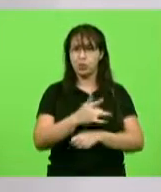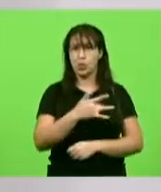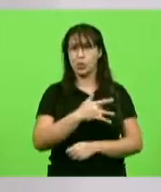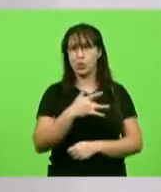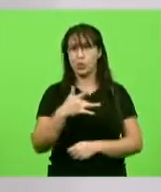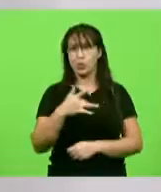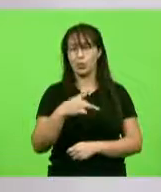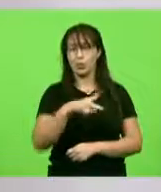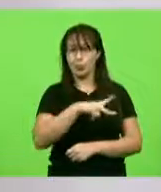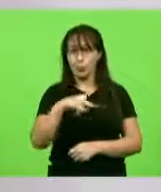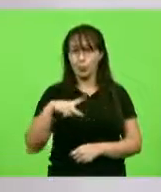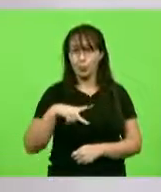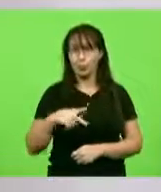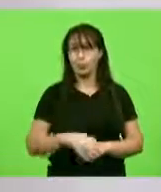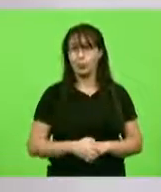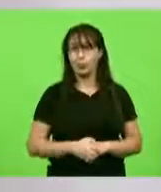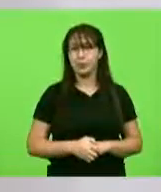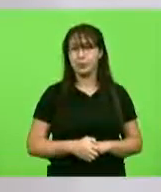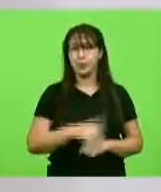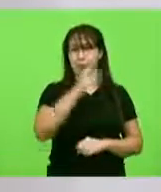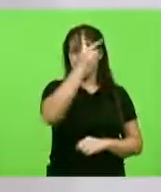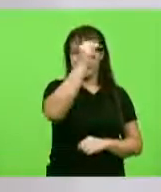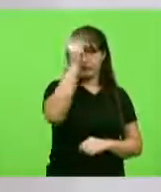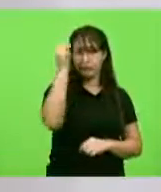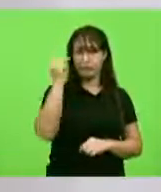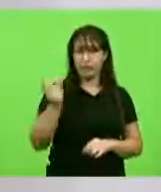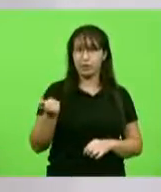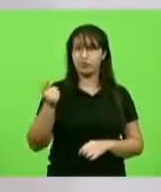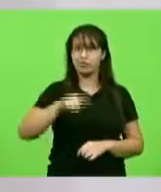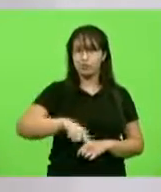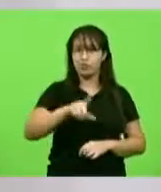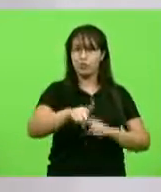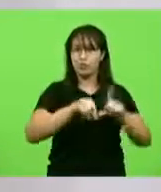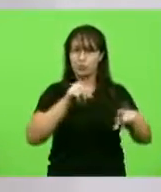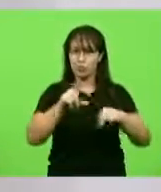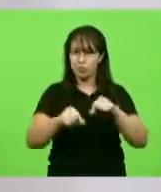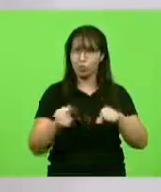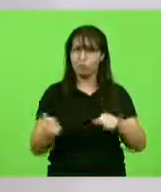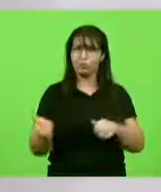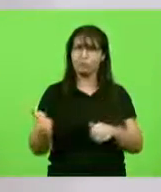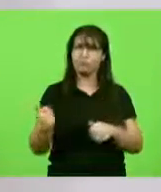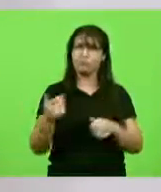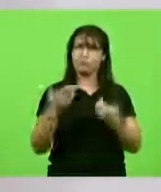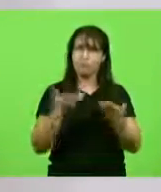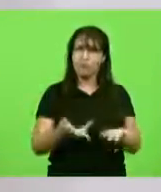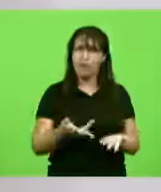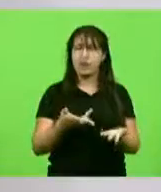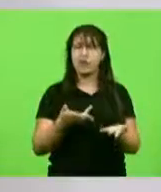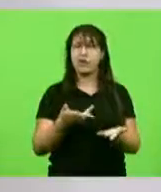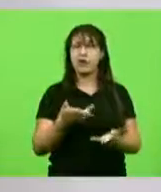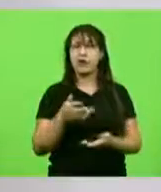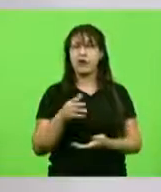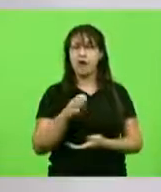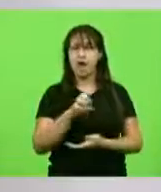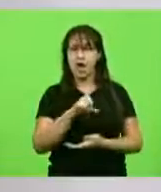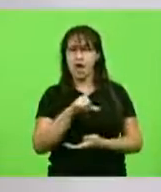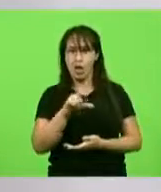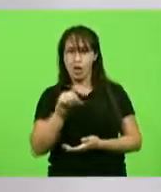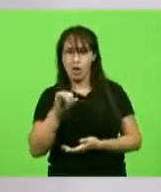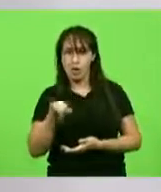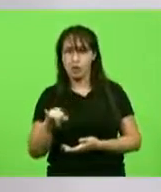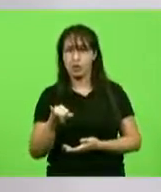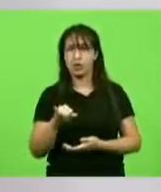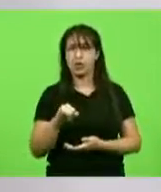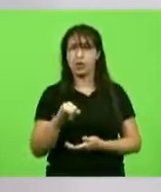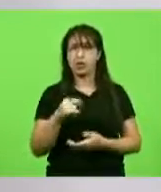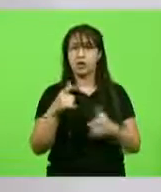prefeitos reeleitos, aqui pertinho, falando, cidade de Itapema, Nilza, professor Eloy em Tijucas e muito